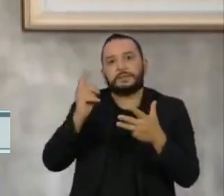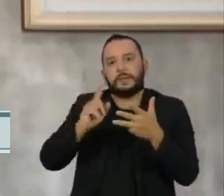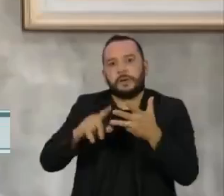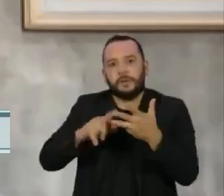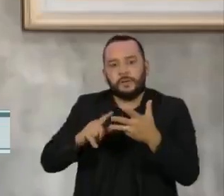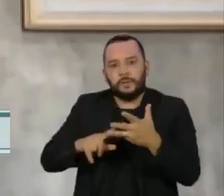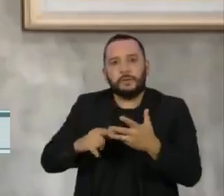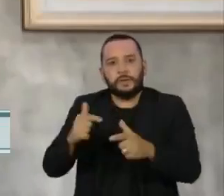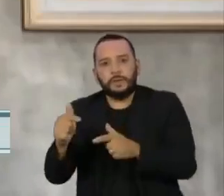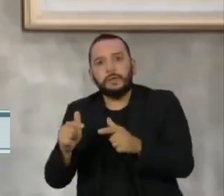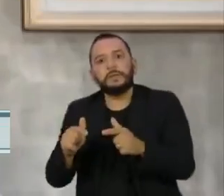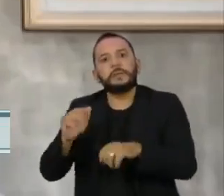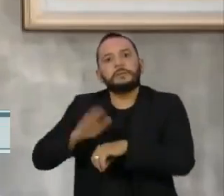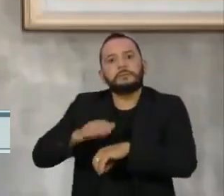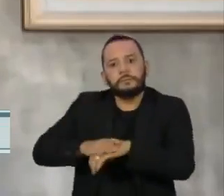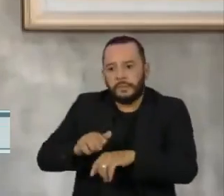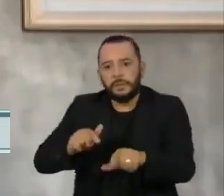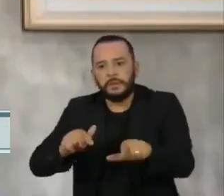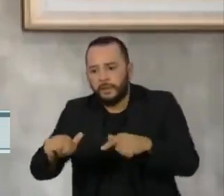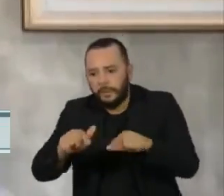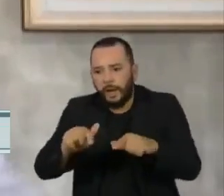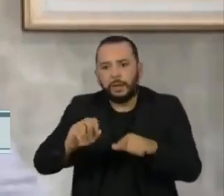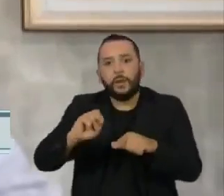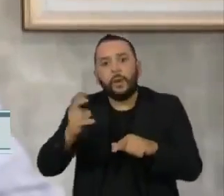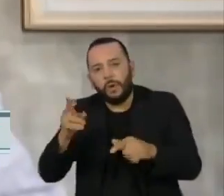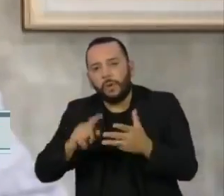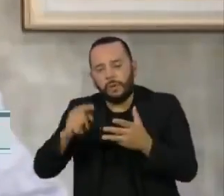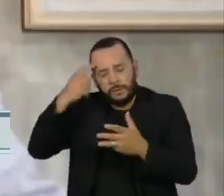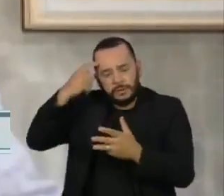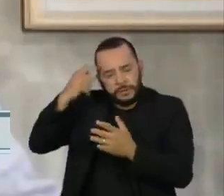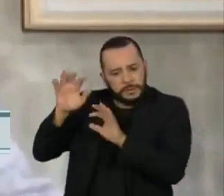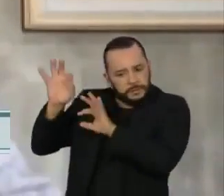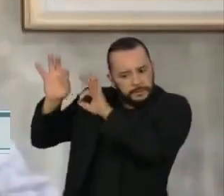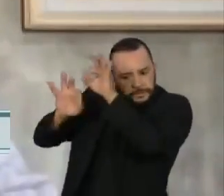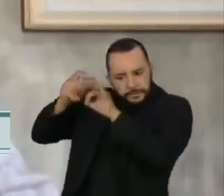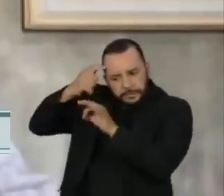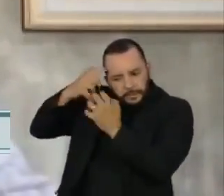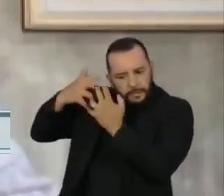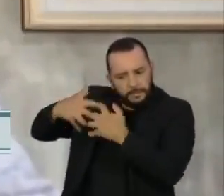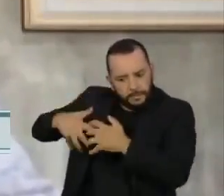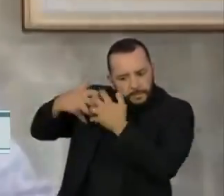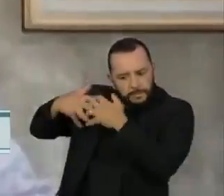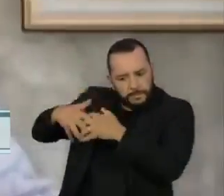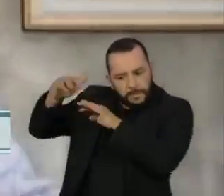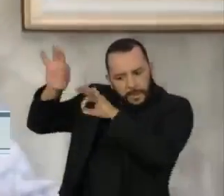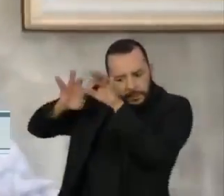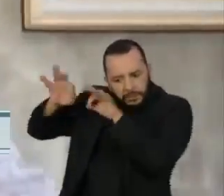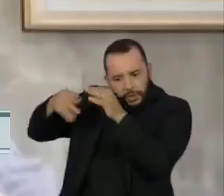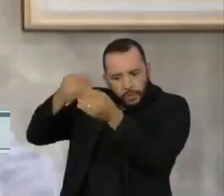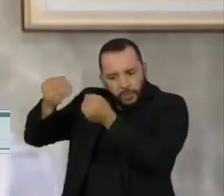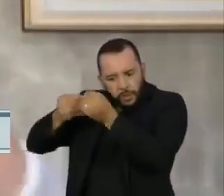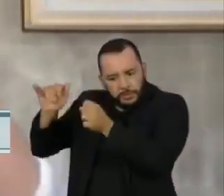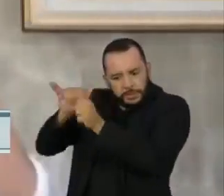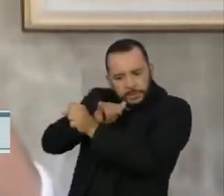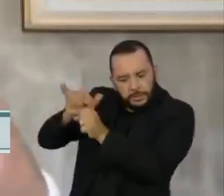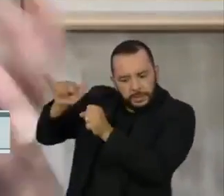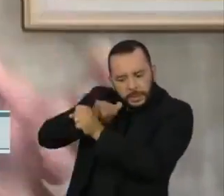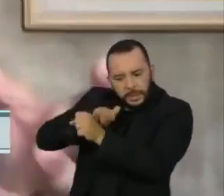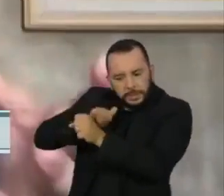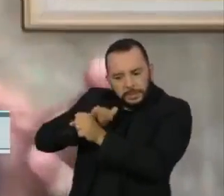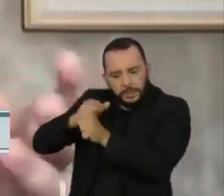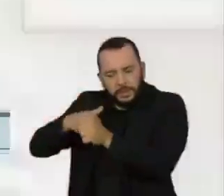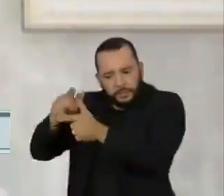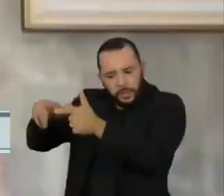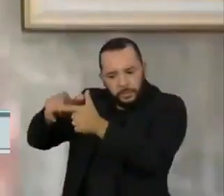executiva, que é pensar, planejar o pensamento, buscar estratégias para solucionar